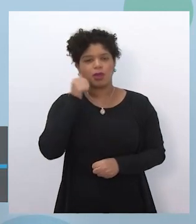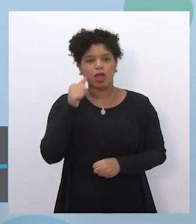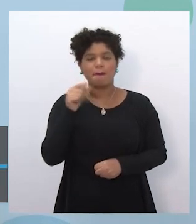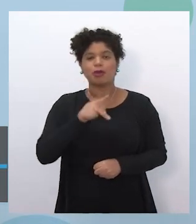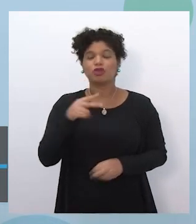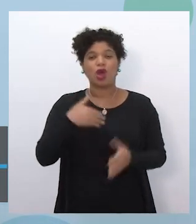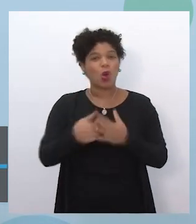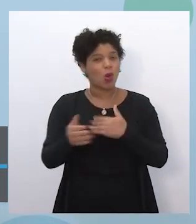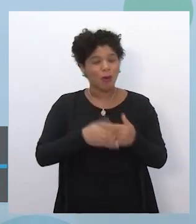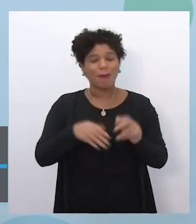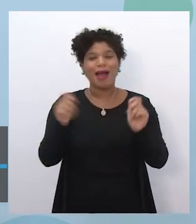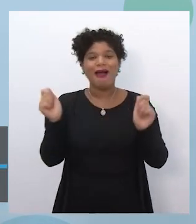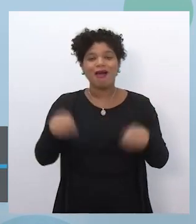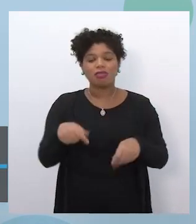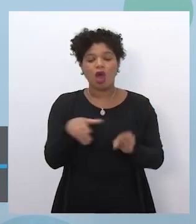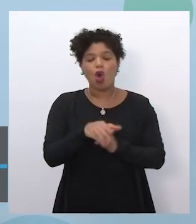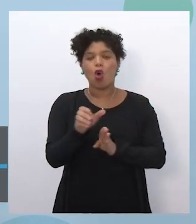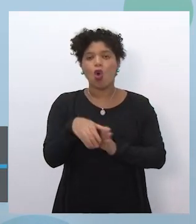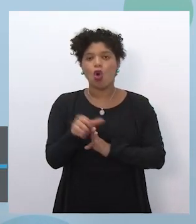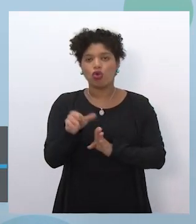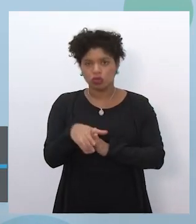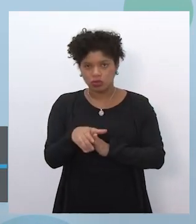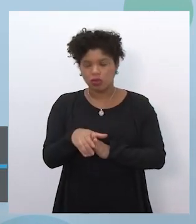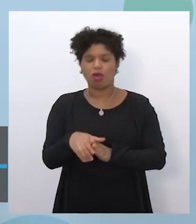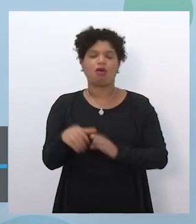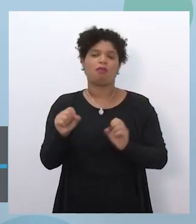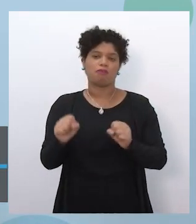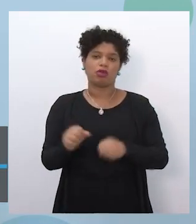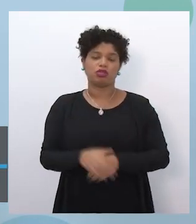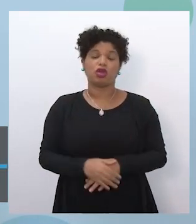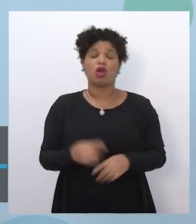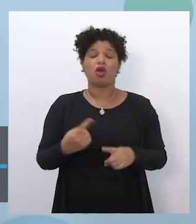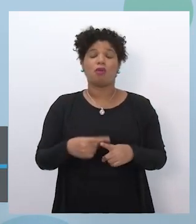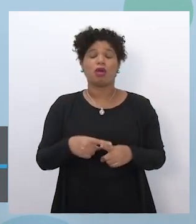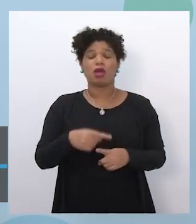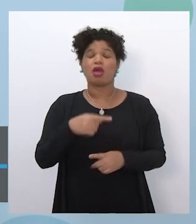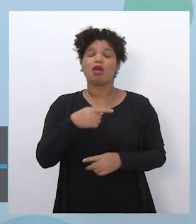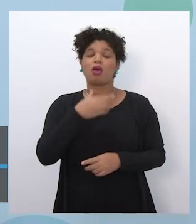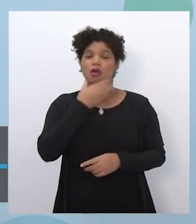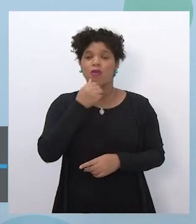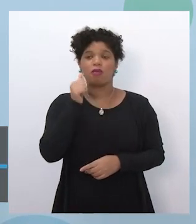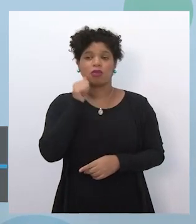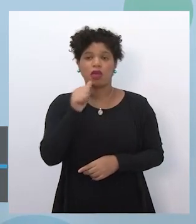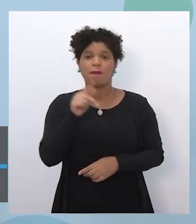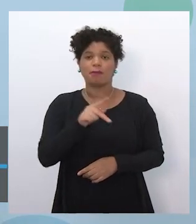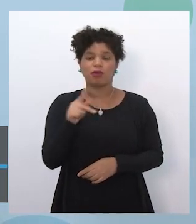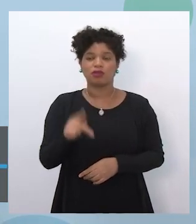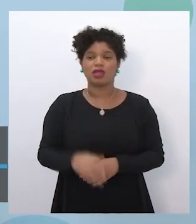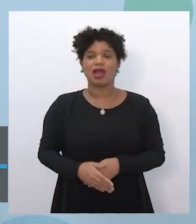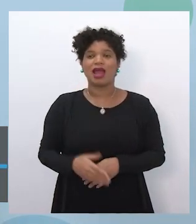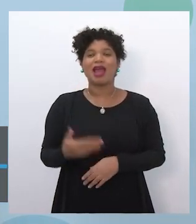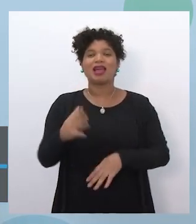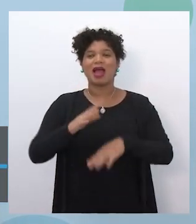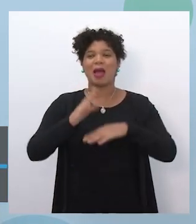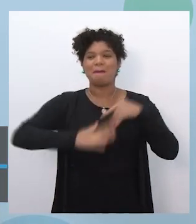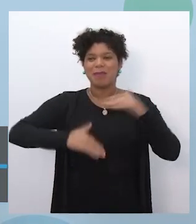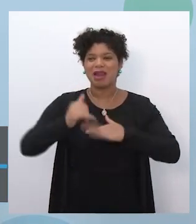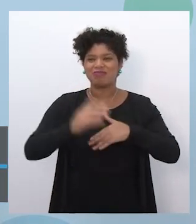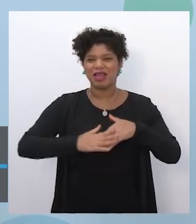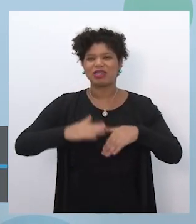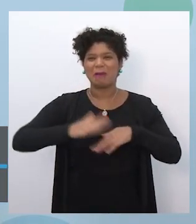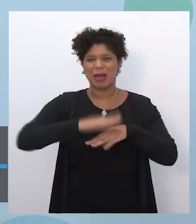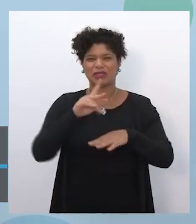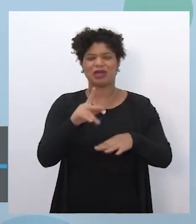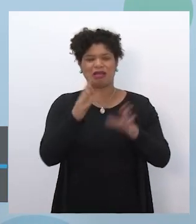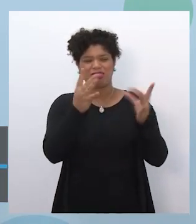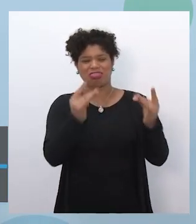orientação de estudo. principalmente porque o papel desse professor não é mergulhar na habilidade de um componente